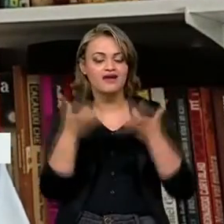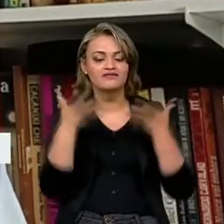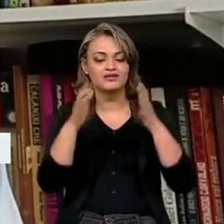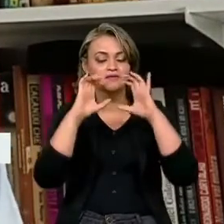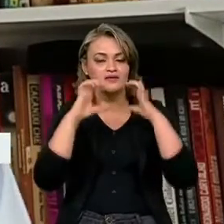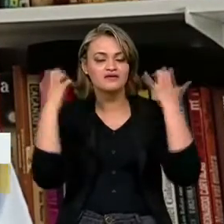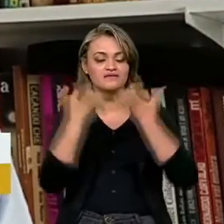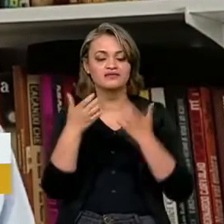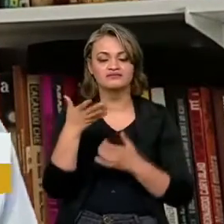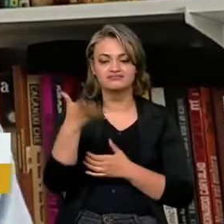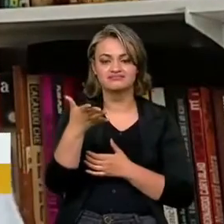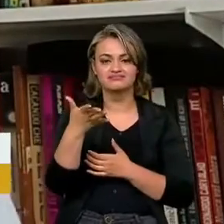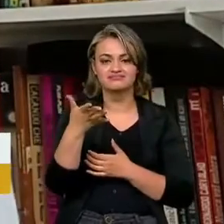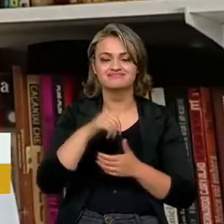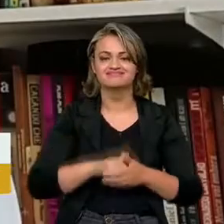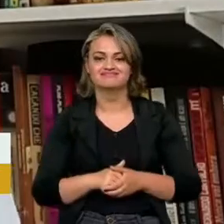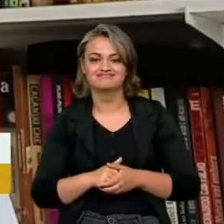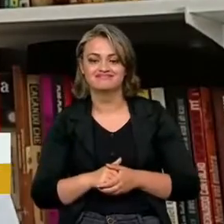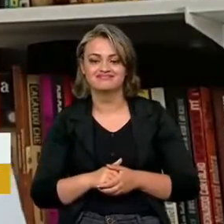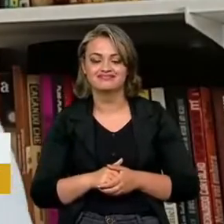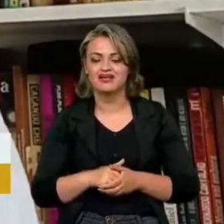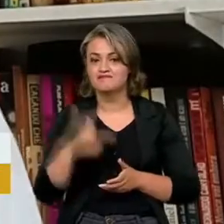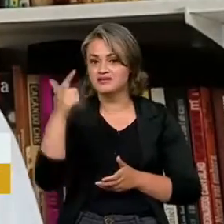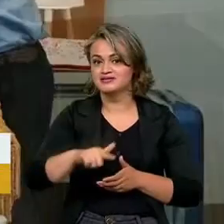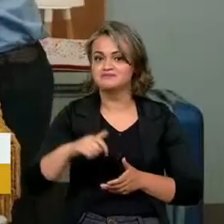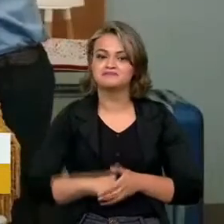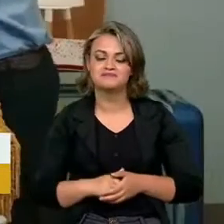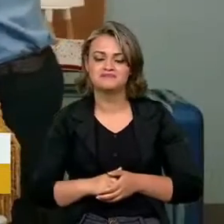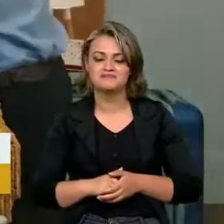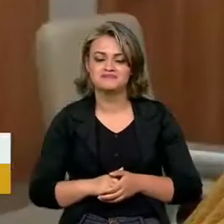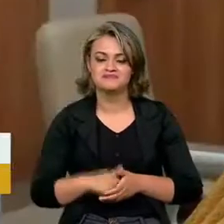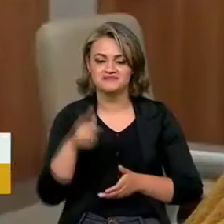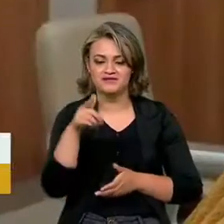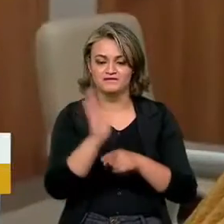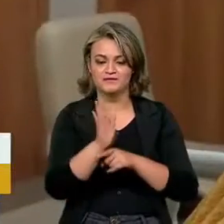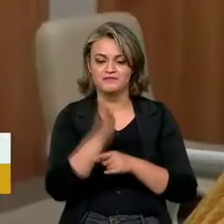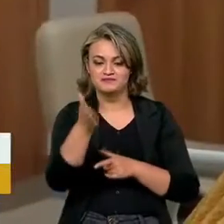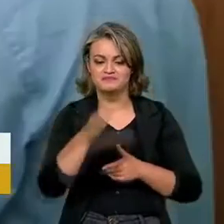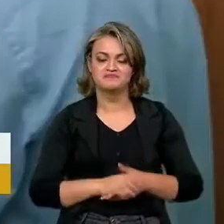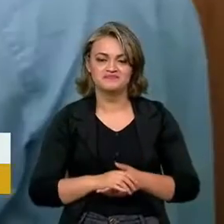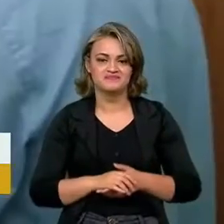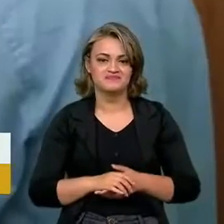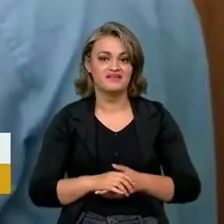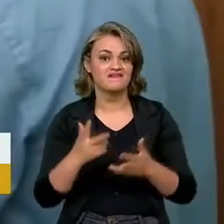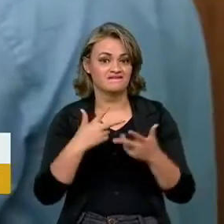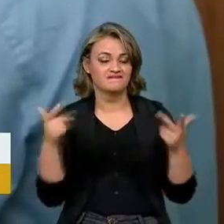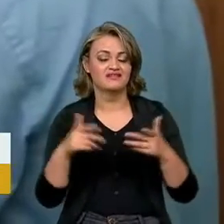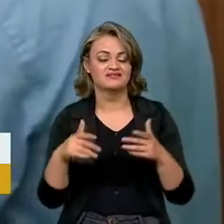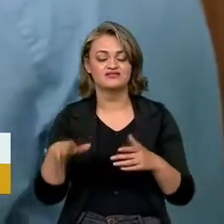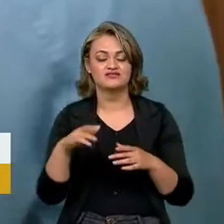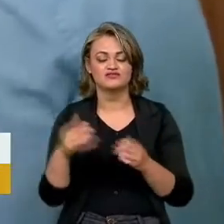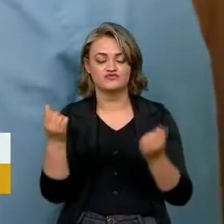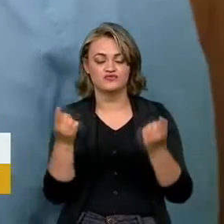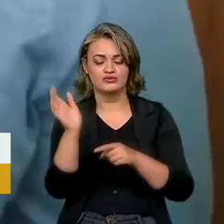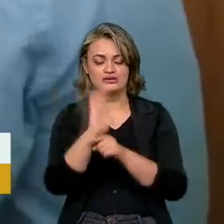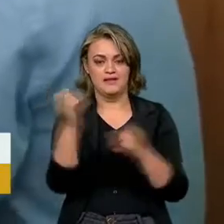Festival de Repentistas da Casa do Cantador. E tem mais. Minha Mãe é uma peça 3, é só um dos filmes do circuito drive